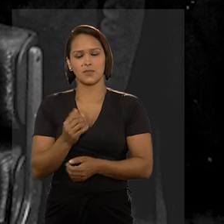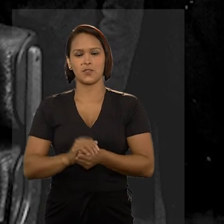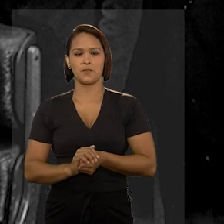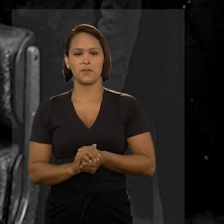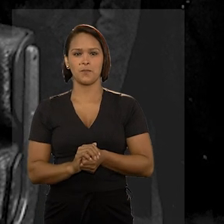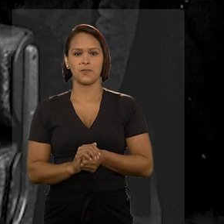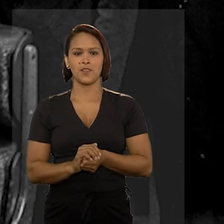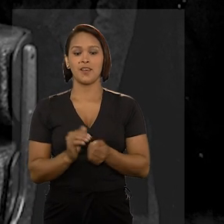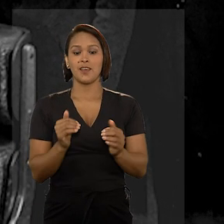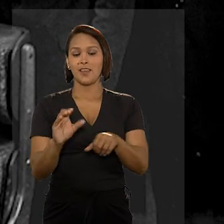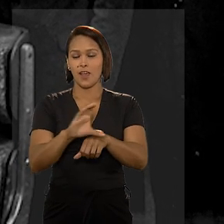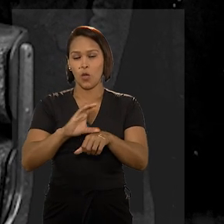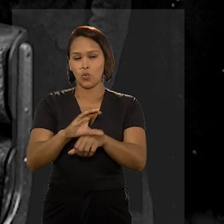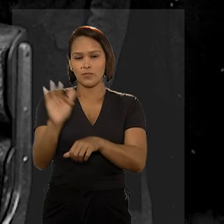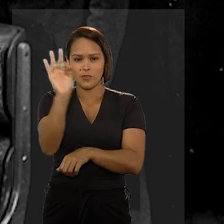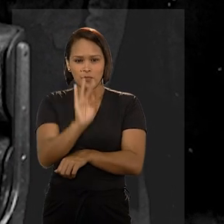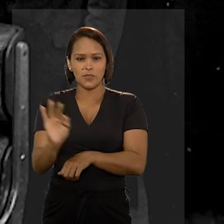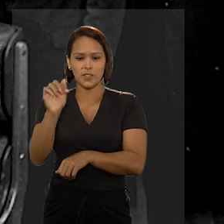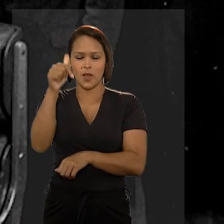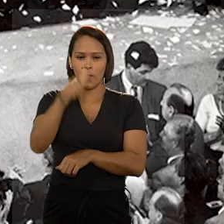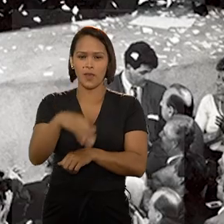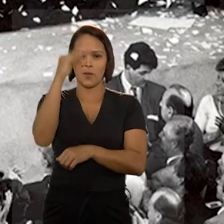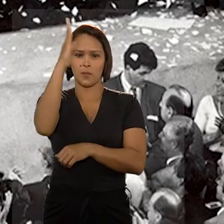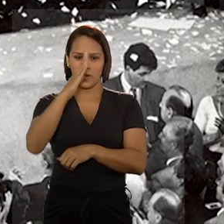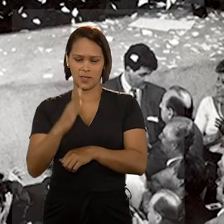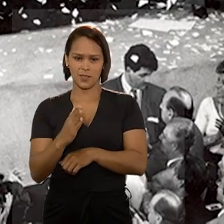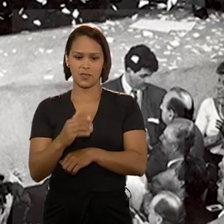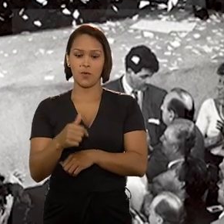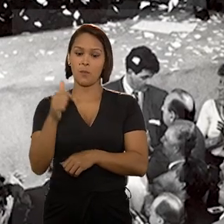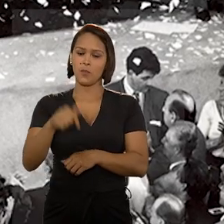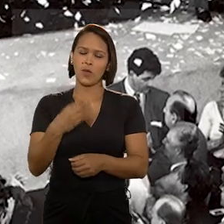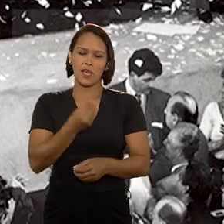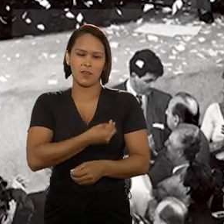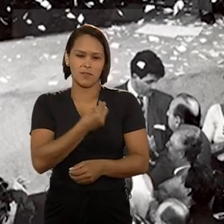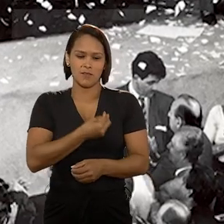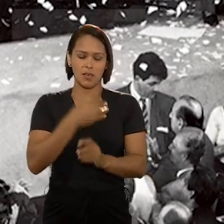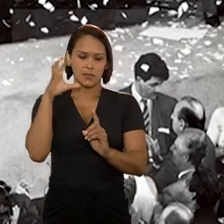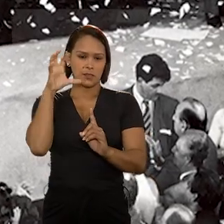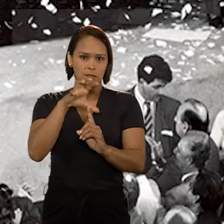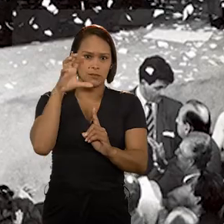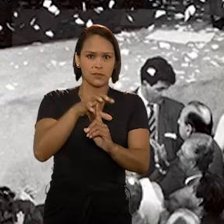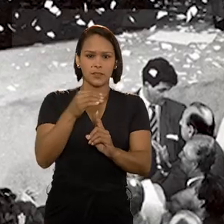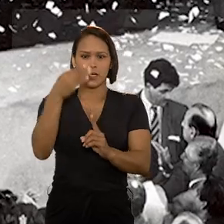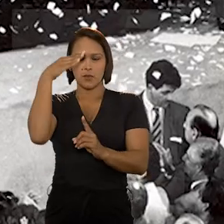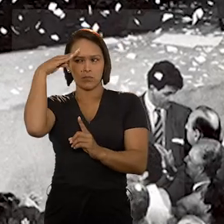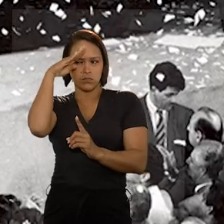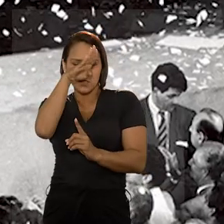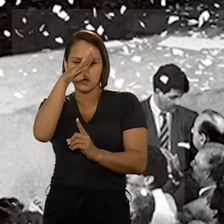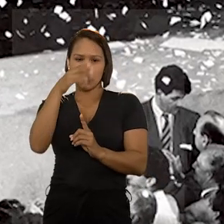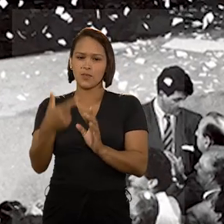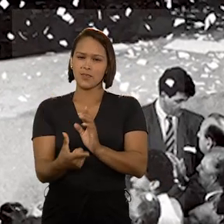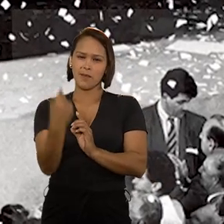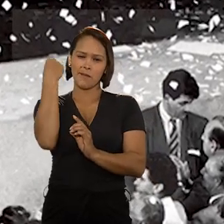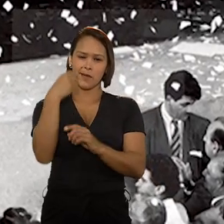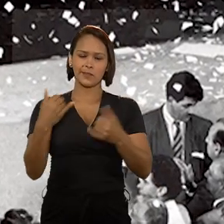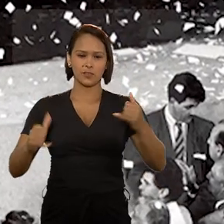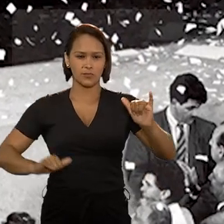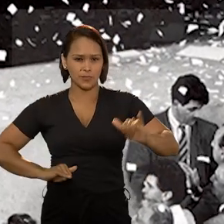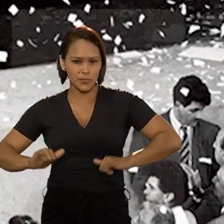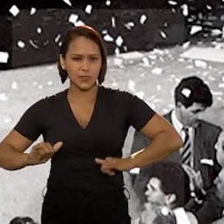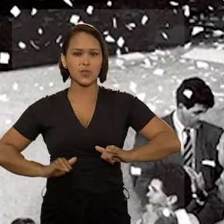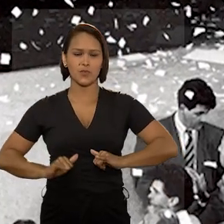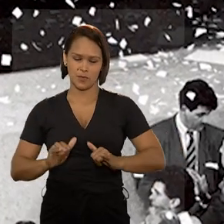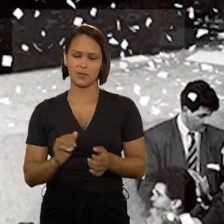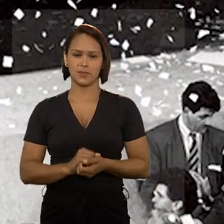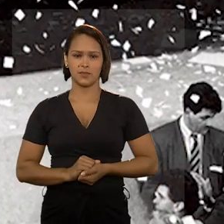desejávamos, que era constitucionalizar o país, uma vez que nós vivíamos sob a rege de uma Constituição